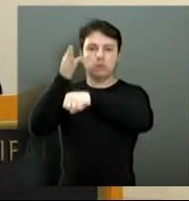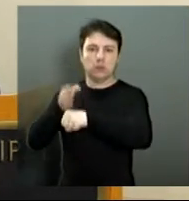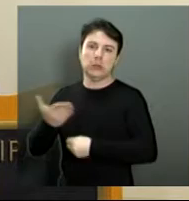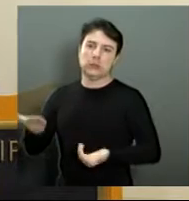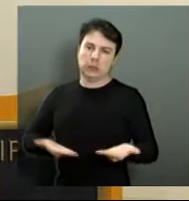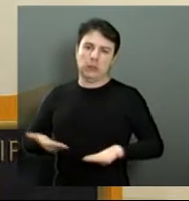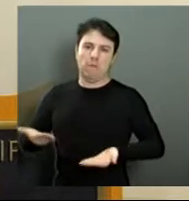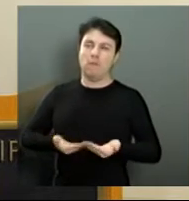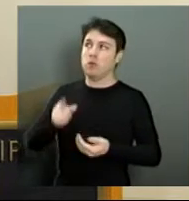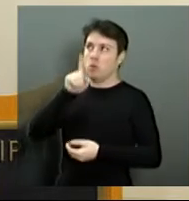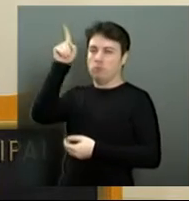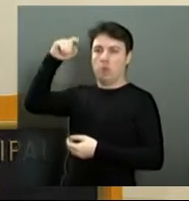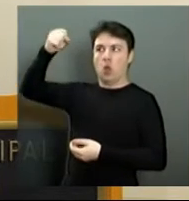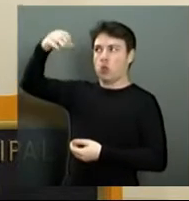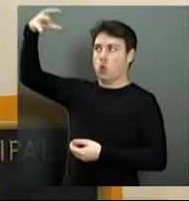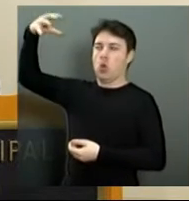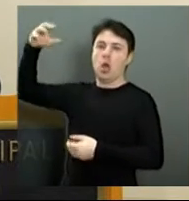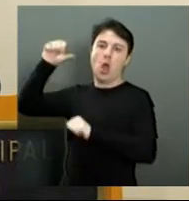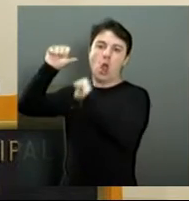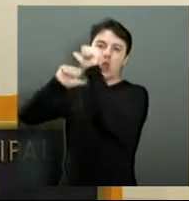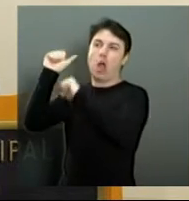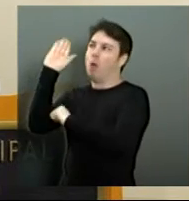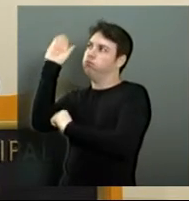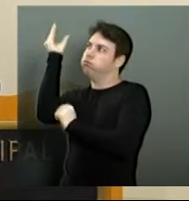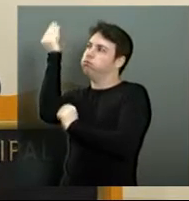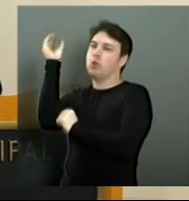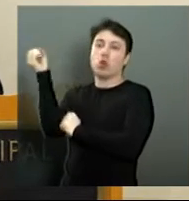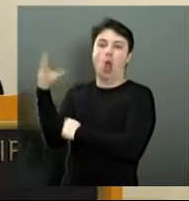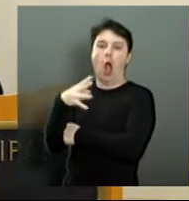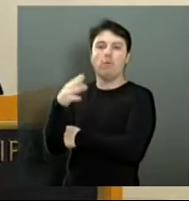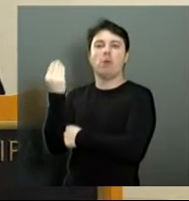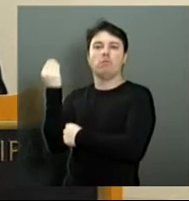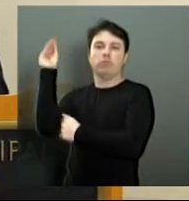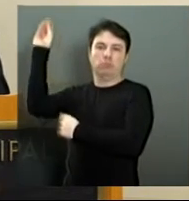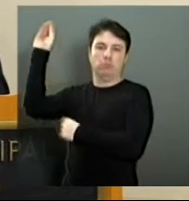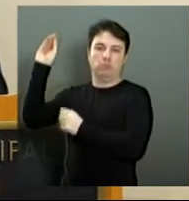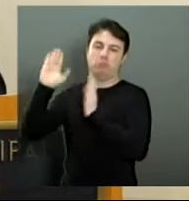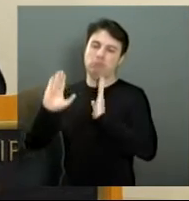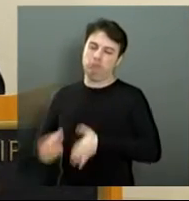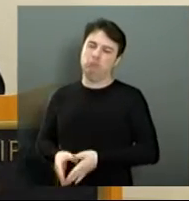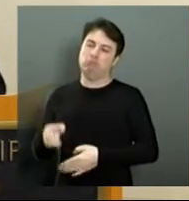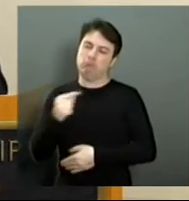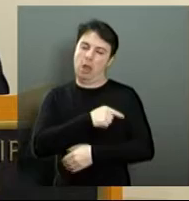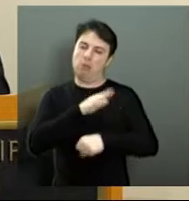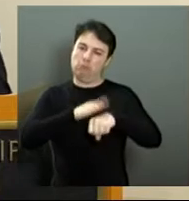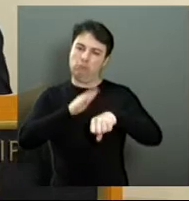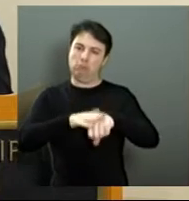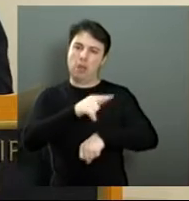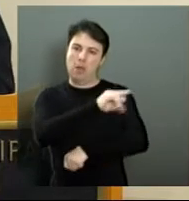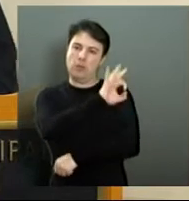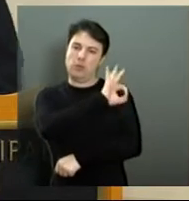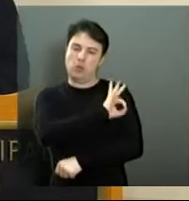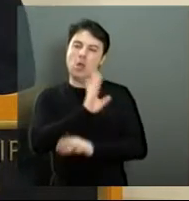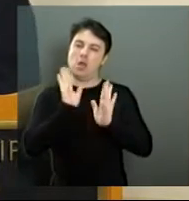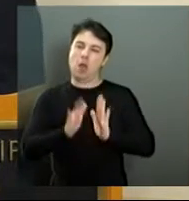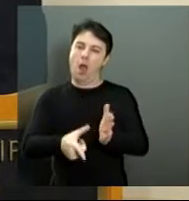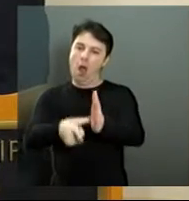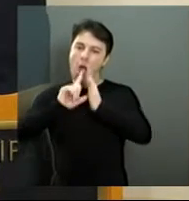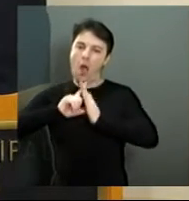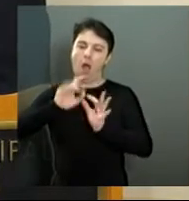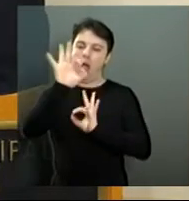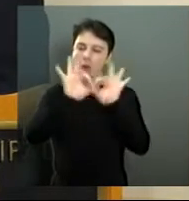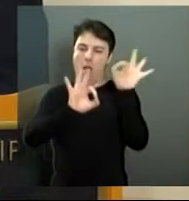foi através do requerimento, que agilizou no ano, que já estava para acontecer, já estava na programação da prefeitura, então a nova,